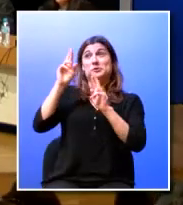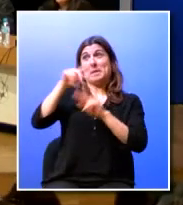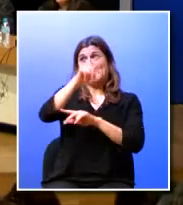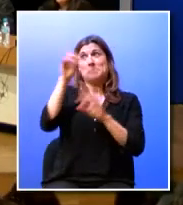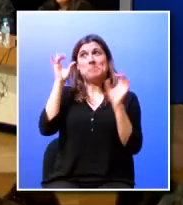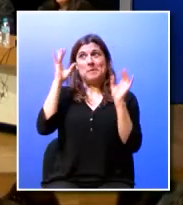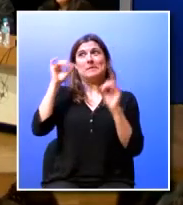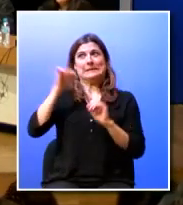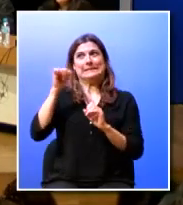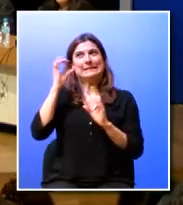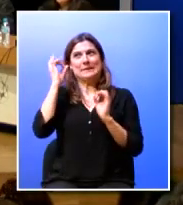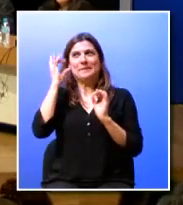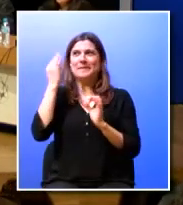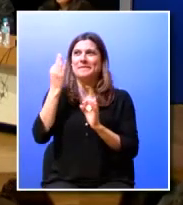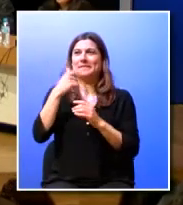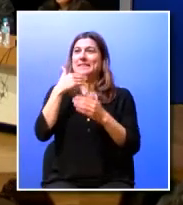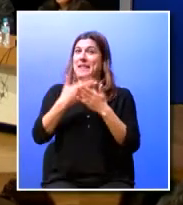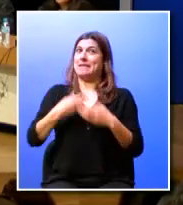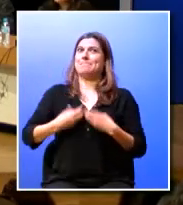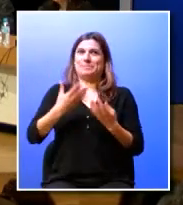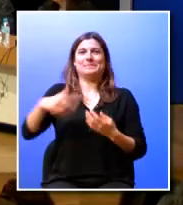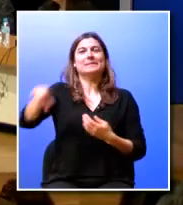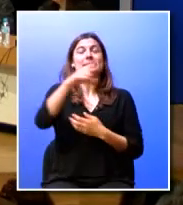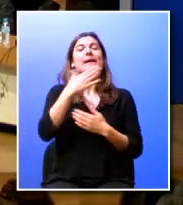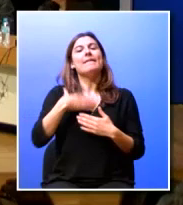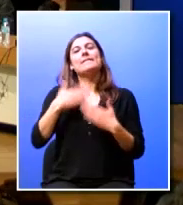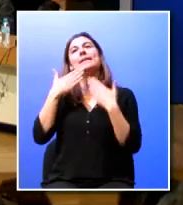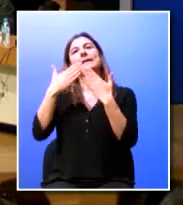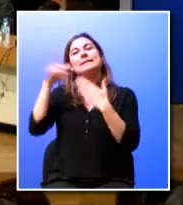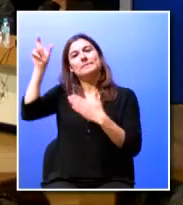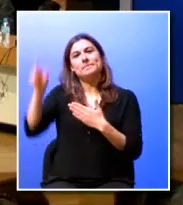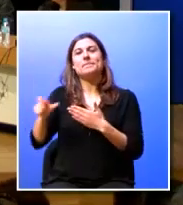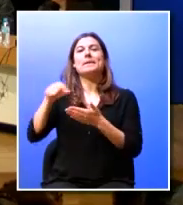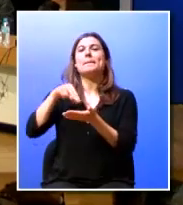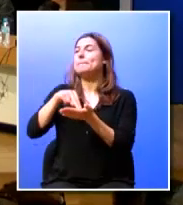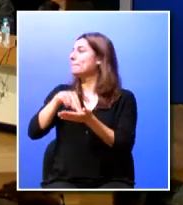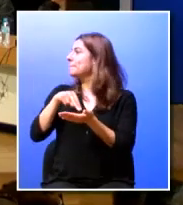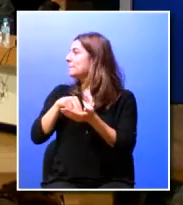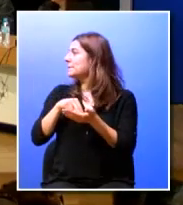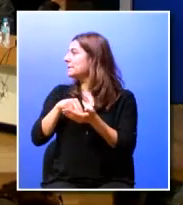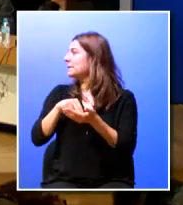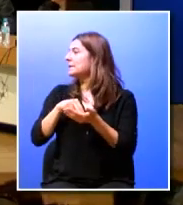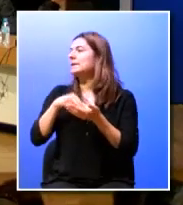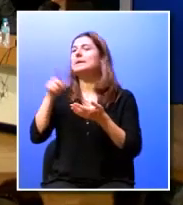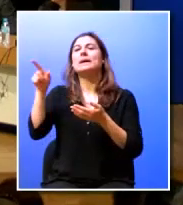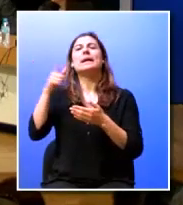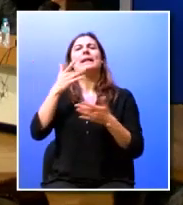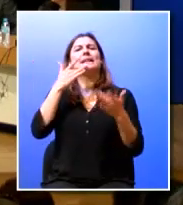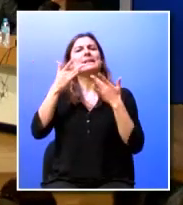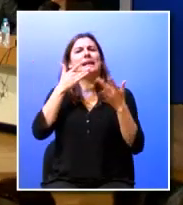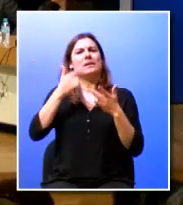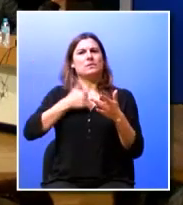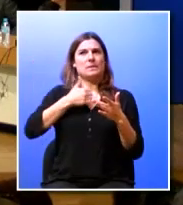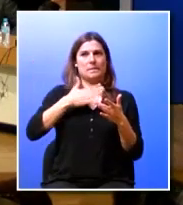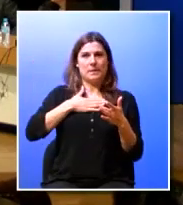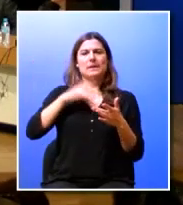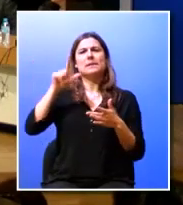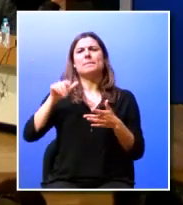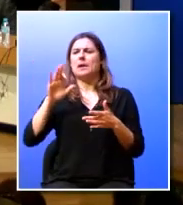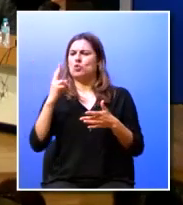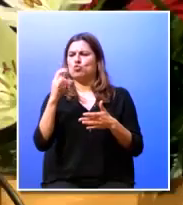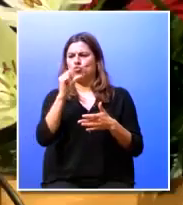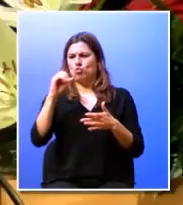sim pela reação mas atualmente gostaria de agradecer à presença da Didi Escalia Teatro Empresarial e ao Hugo Ferreira